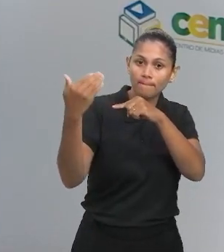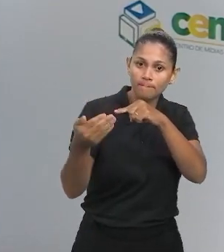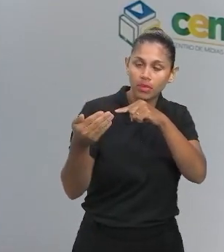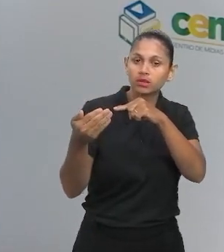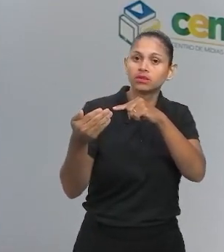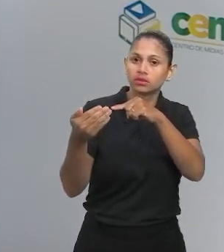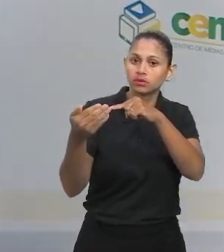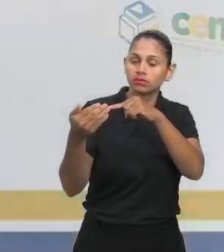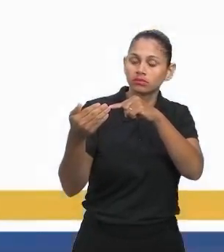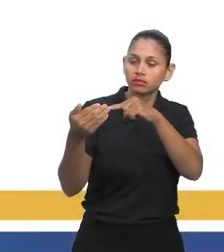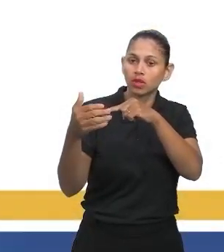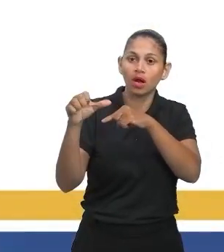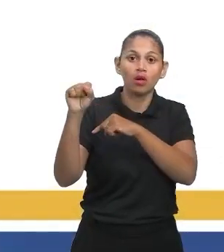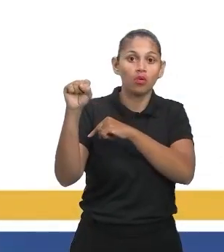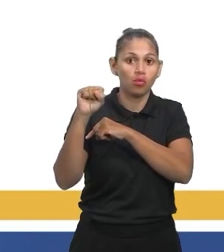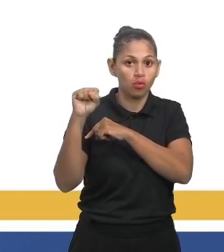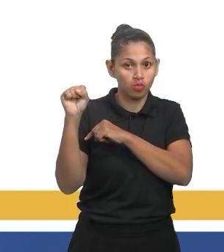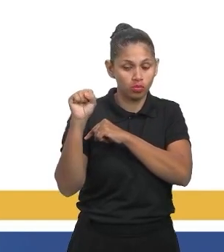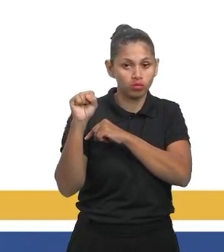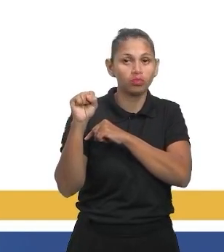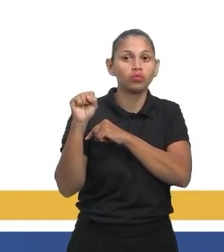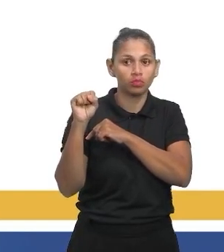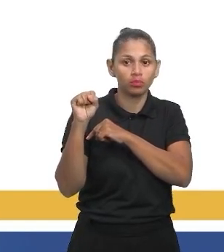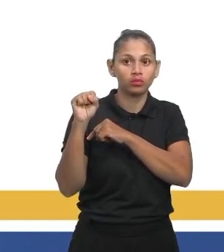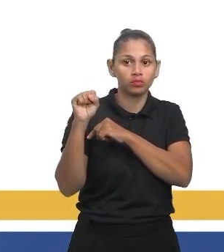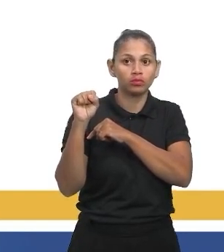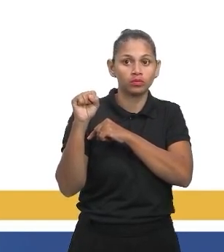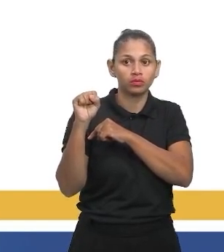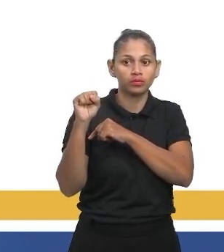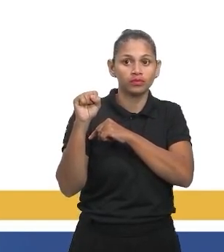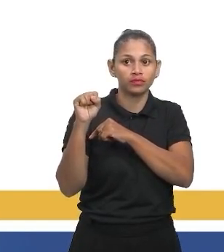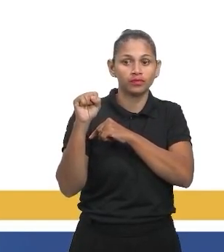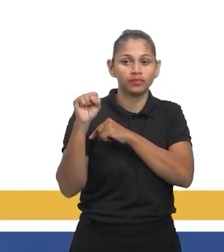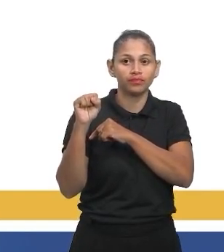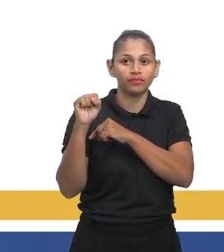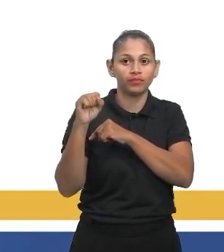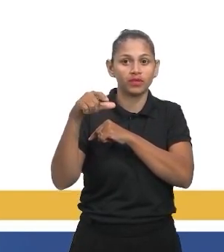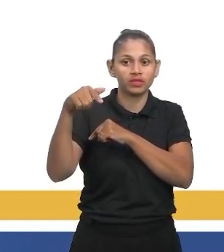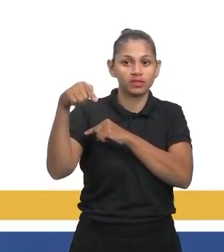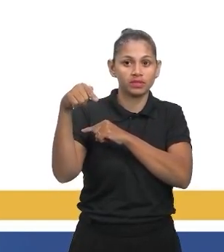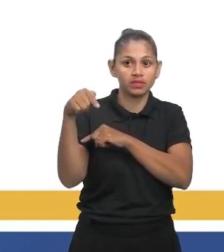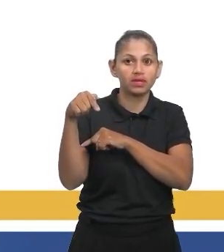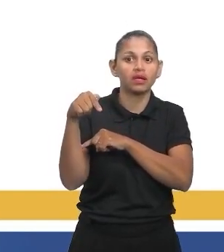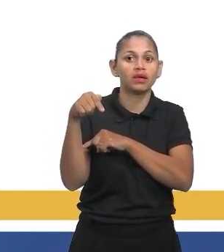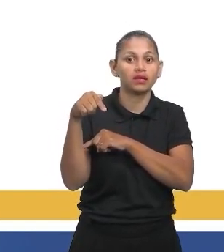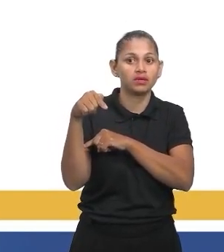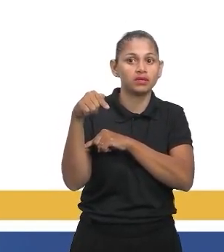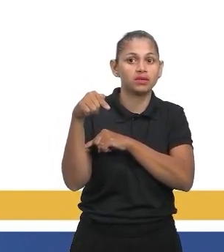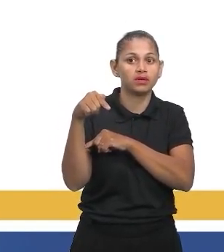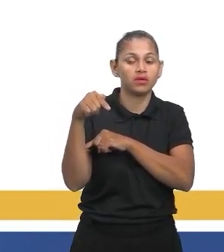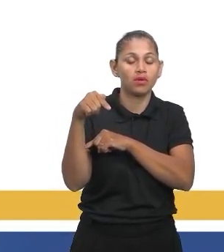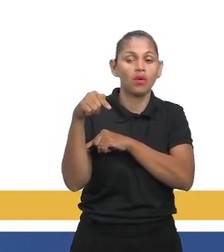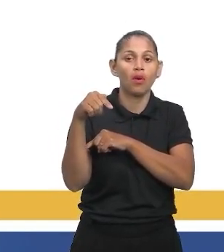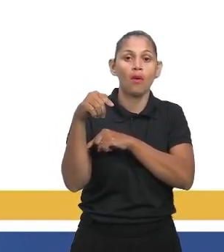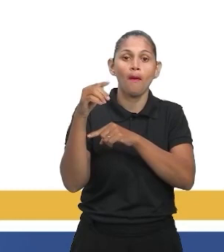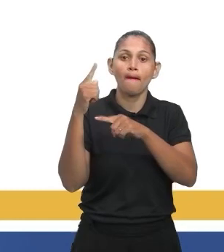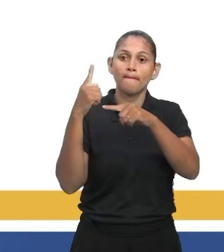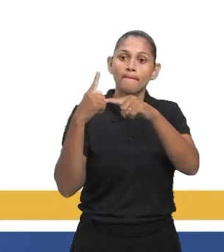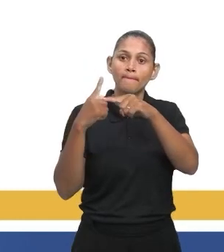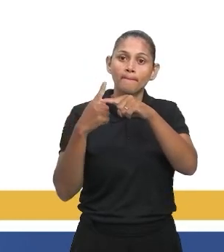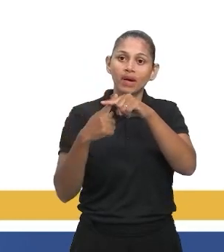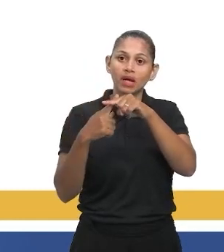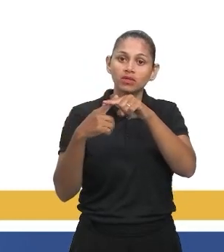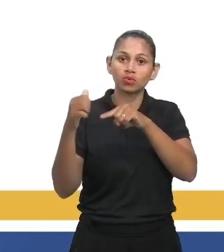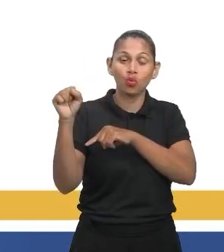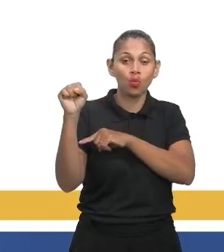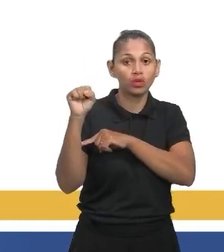vai ser o quê? O oitavo termo, que vai ser o nosso segundo termo central. Então, você vai somar o sétimo número, mais o oitavo número, e dividir por